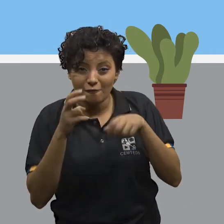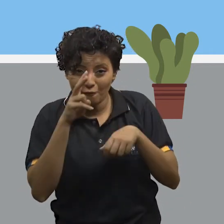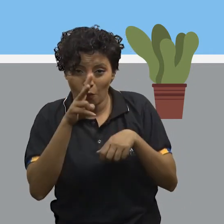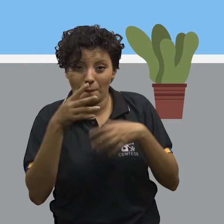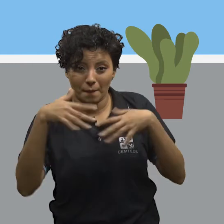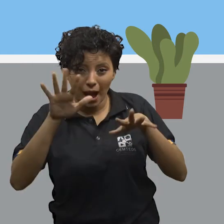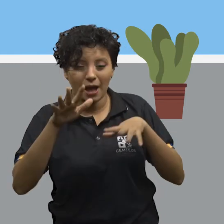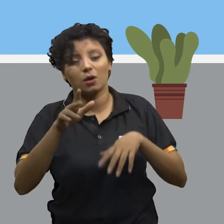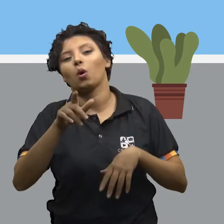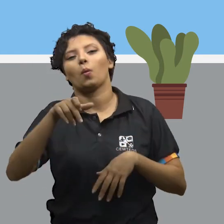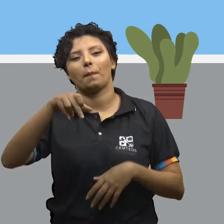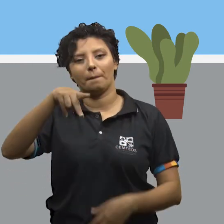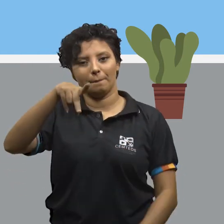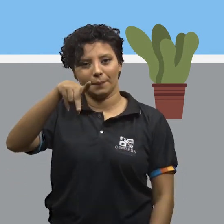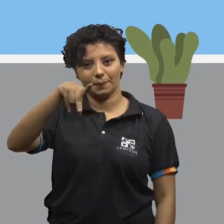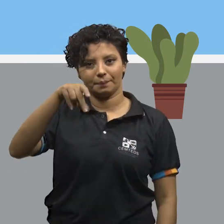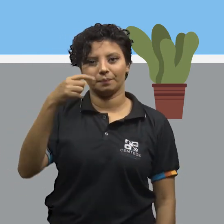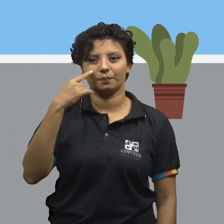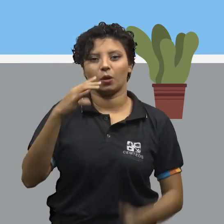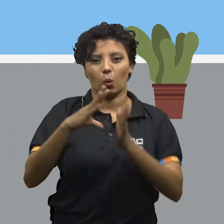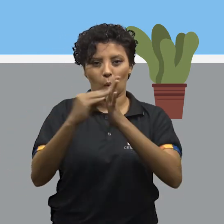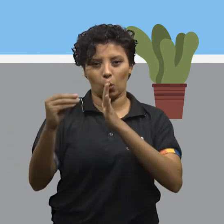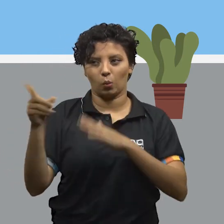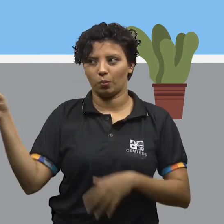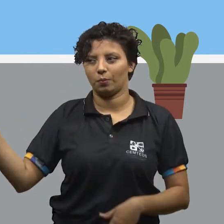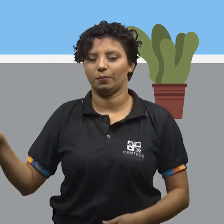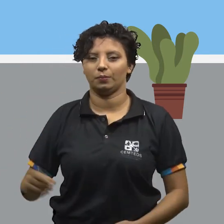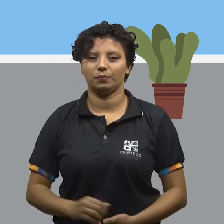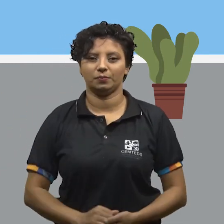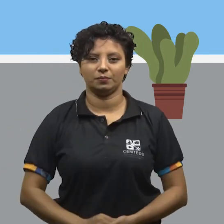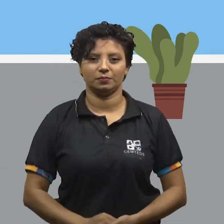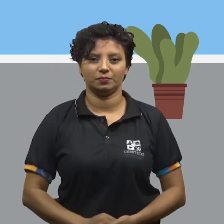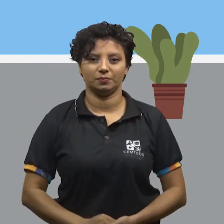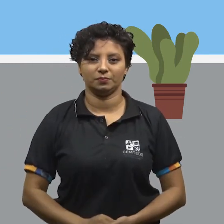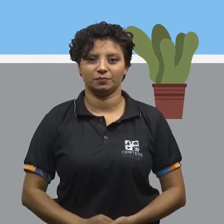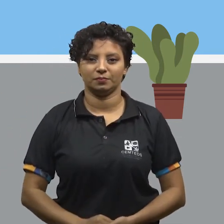eleva uma perna. Boa. Trocou.